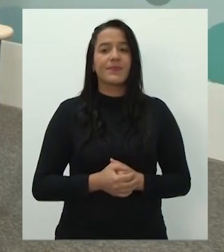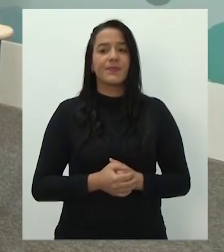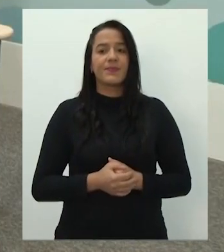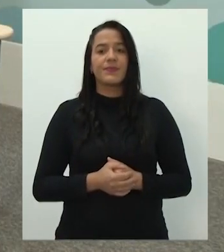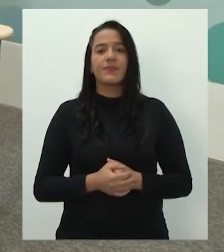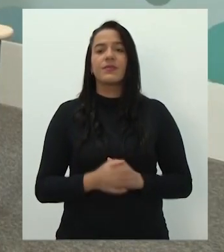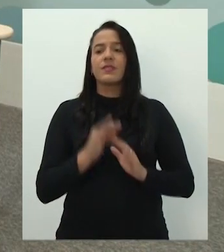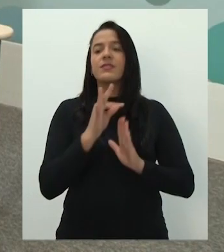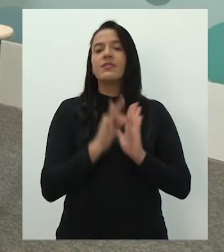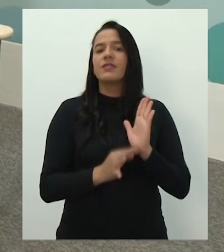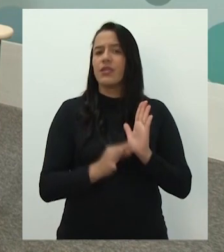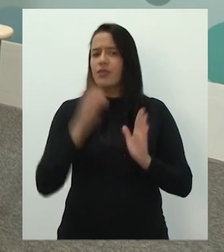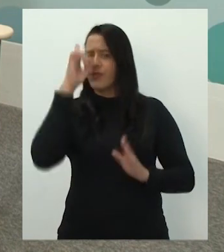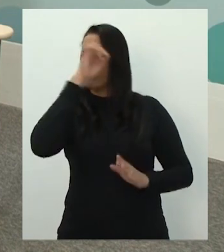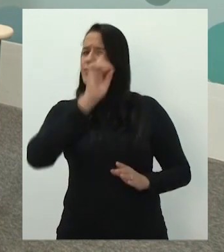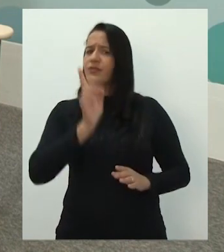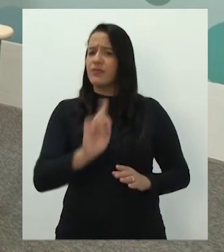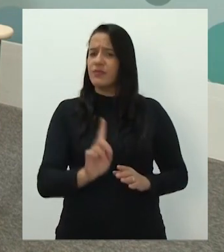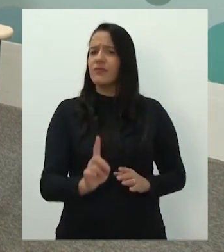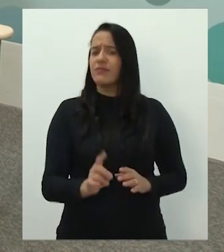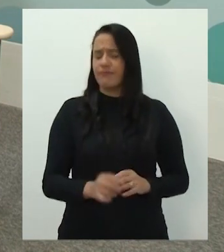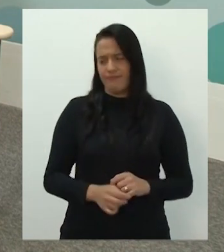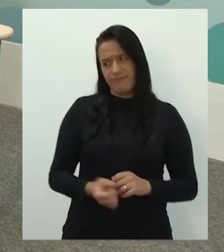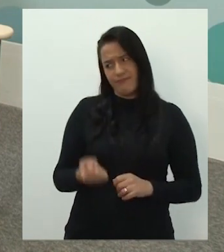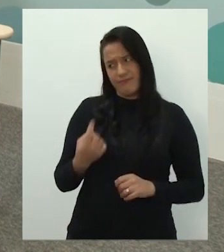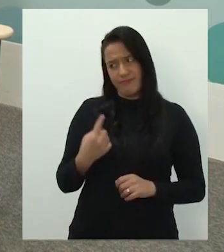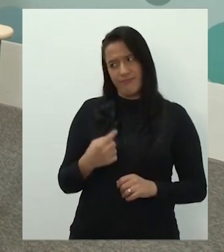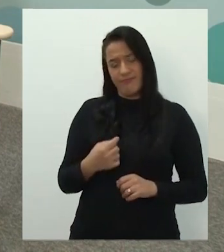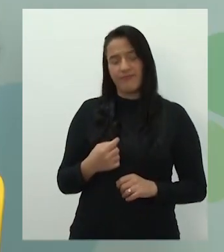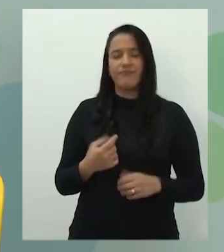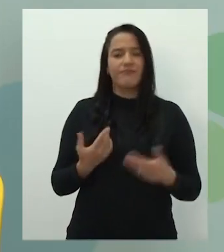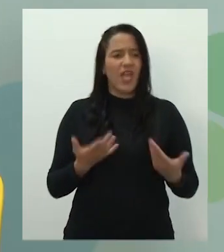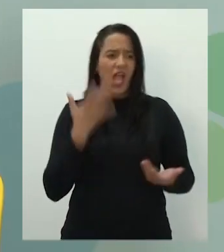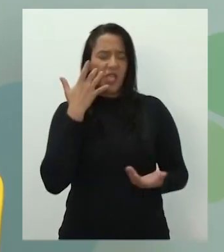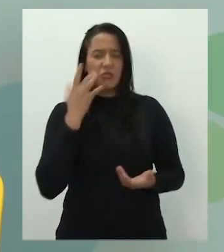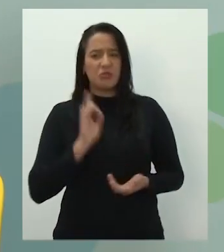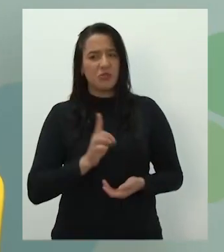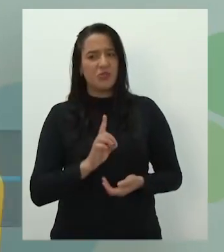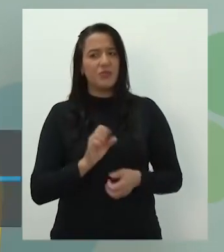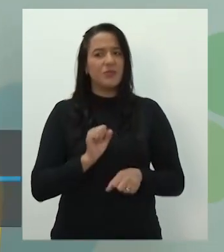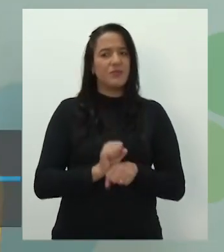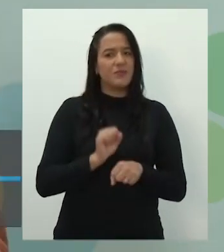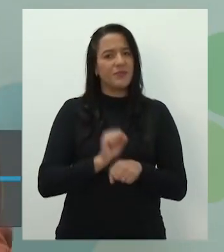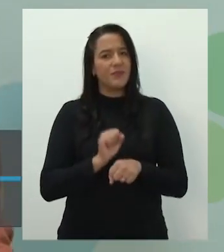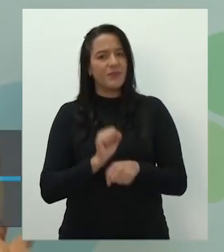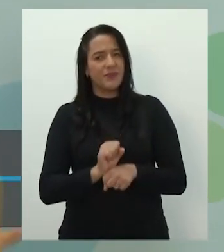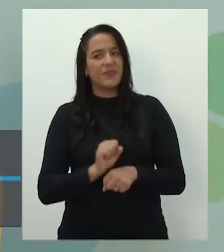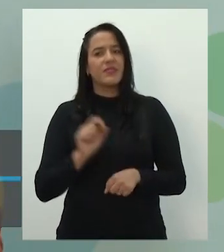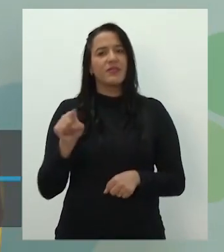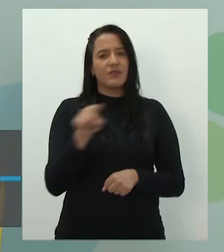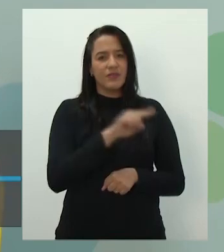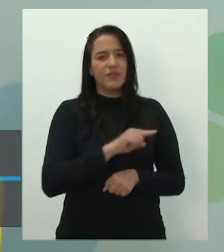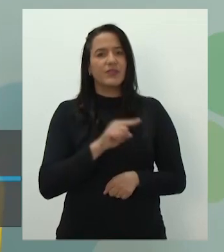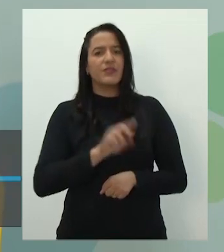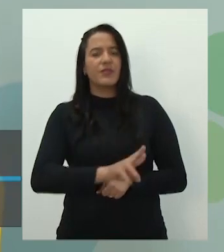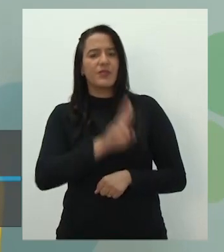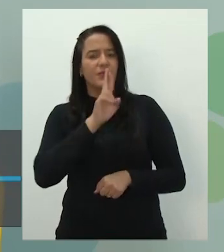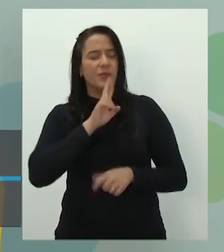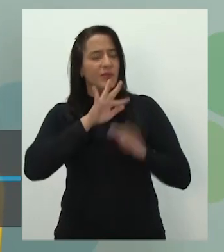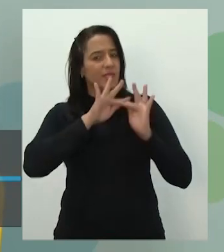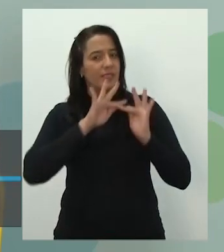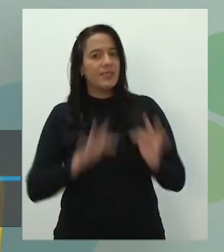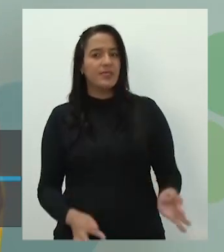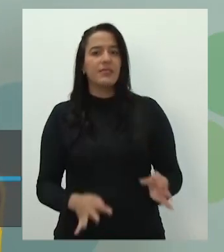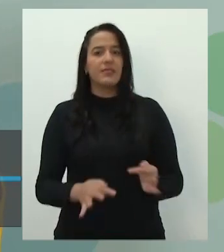texto? Não é tão difícil, né? Será? Acho que não. Eu estou esperando que vocês sejam bem simples aqui,